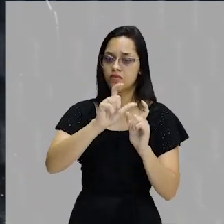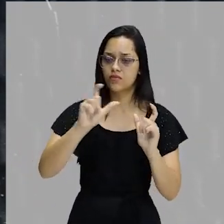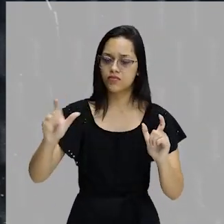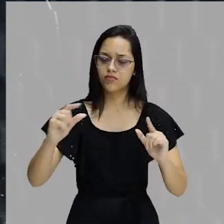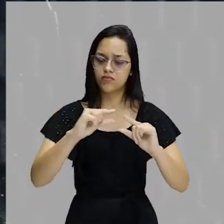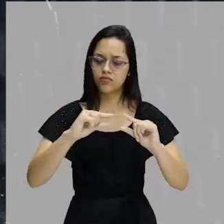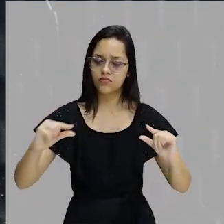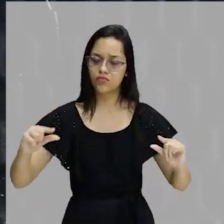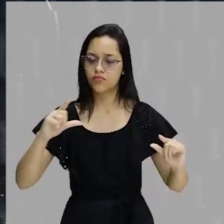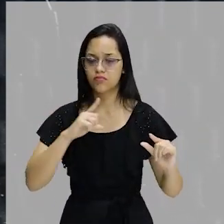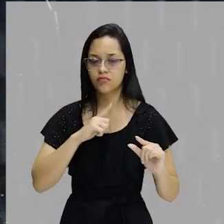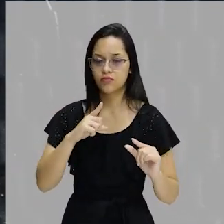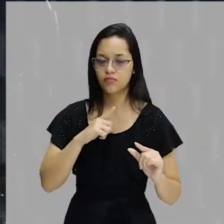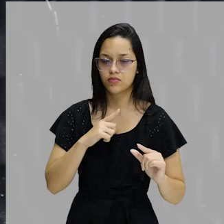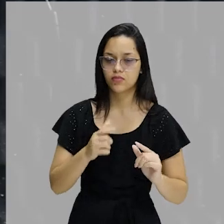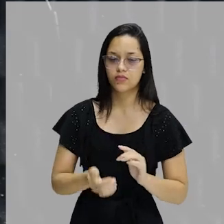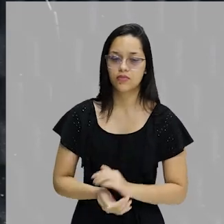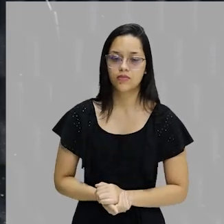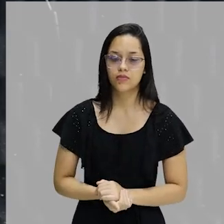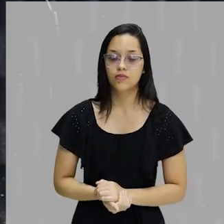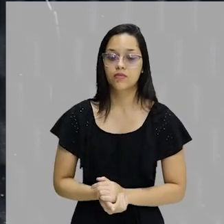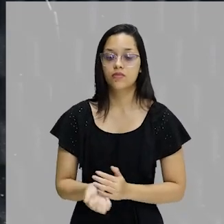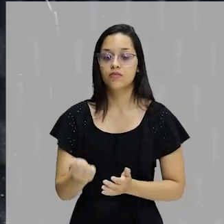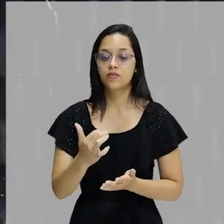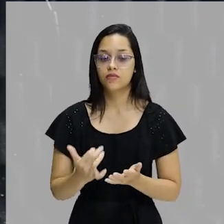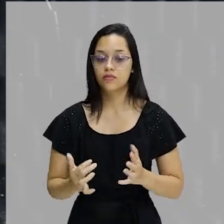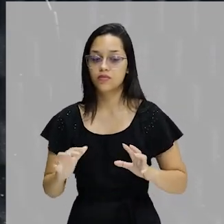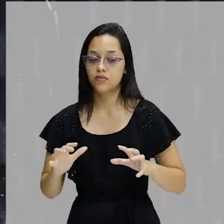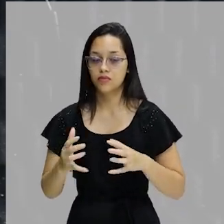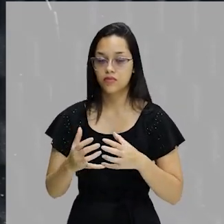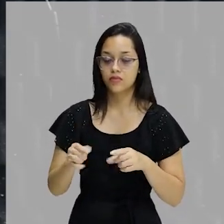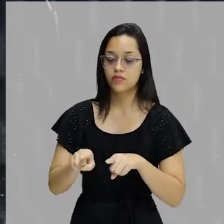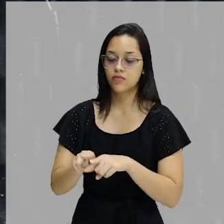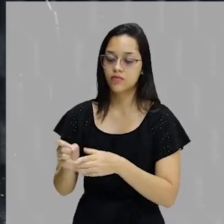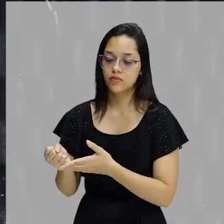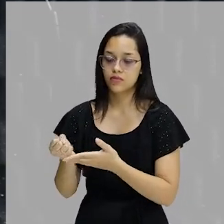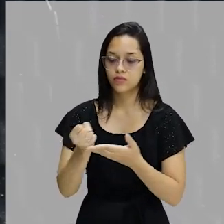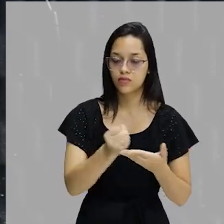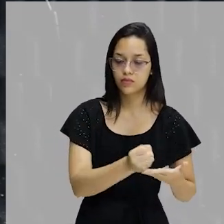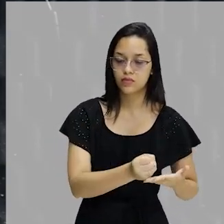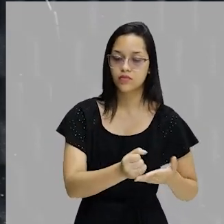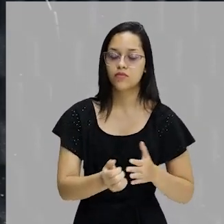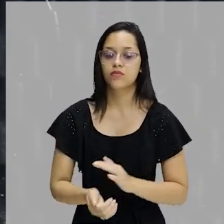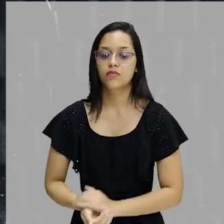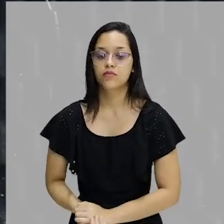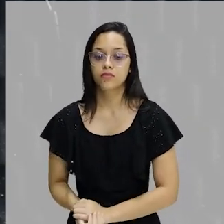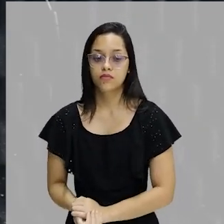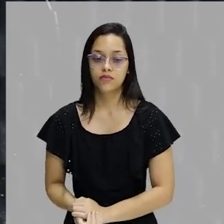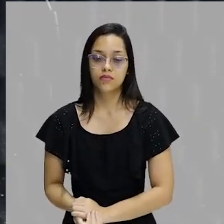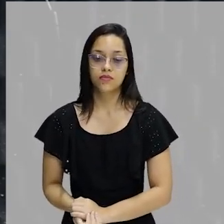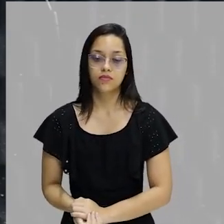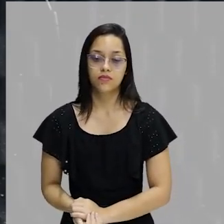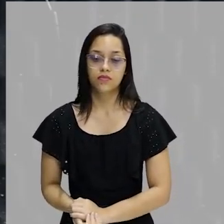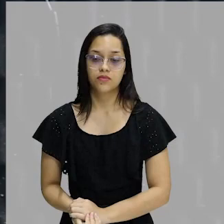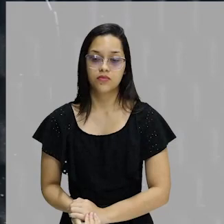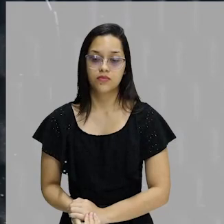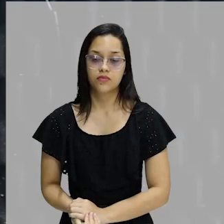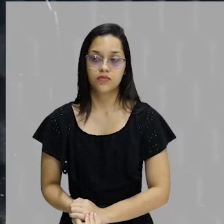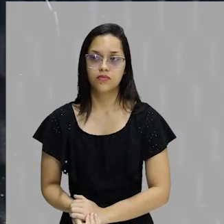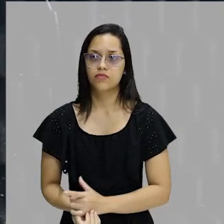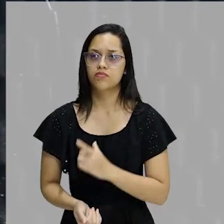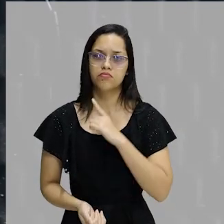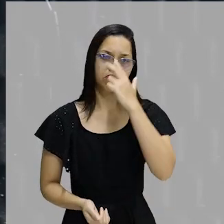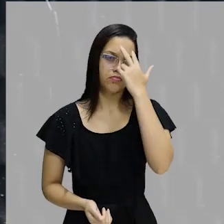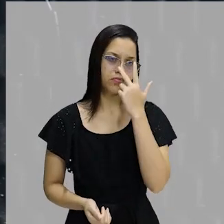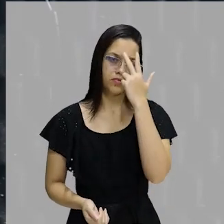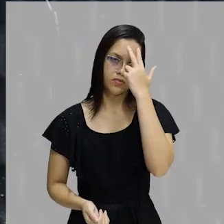sublinhadas, destacadas. Constituindo-se em atividade mais coletiva e colaborativa. Essa história de que